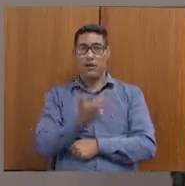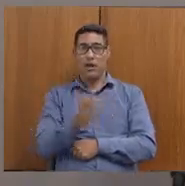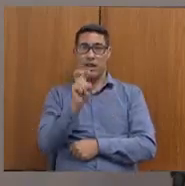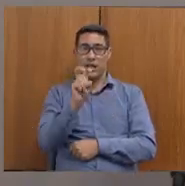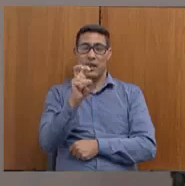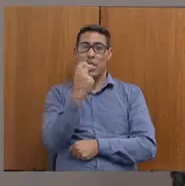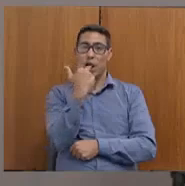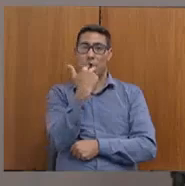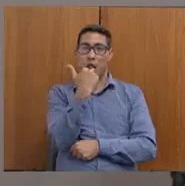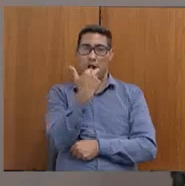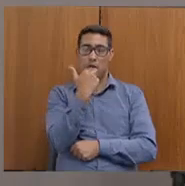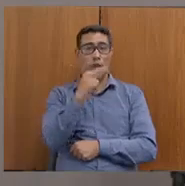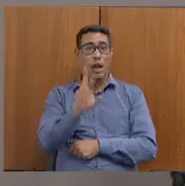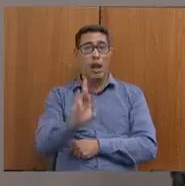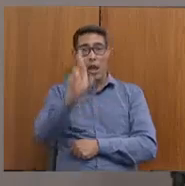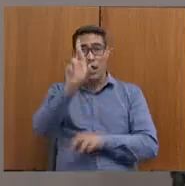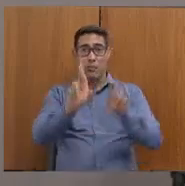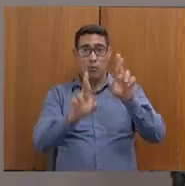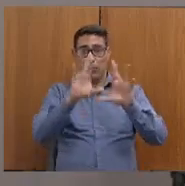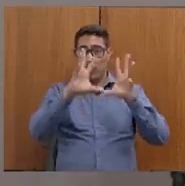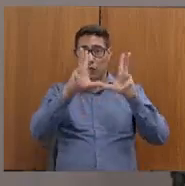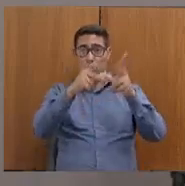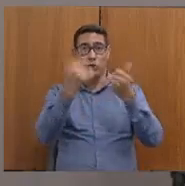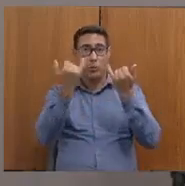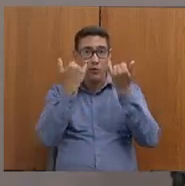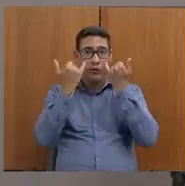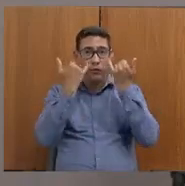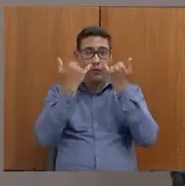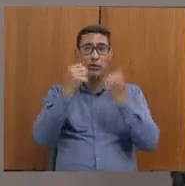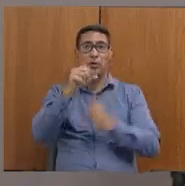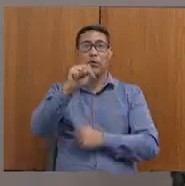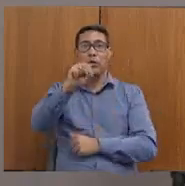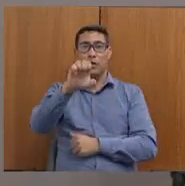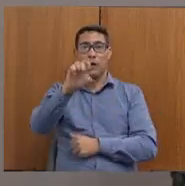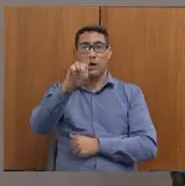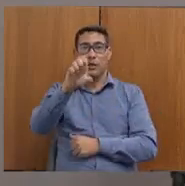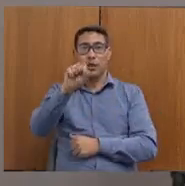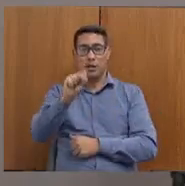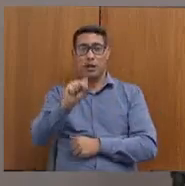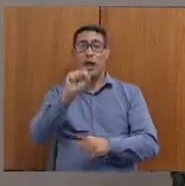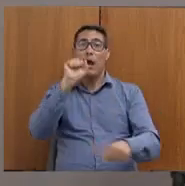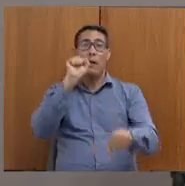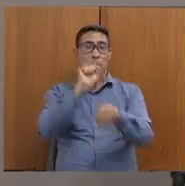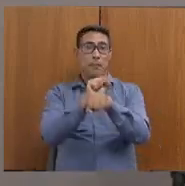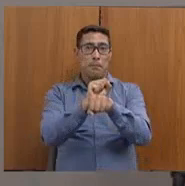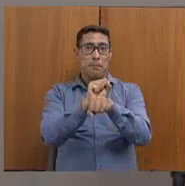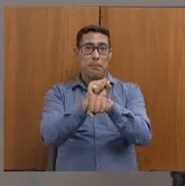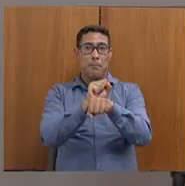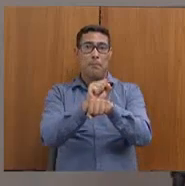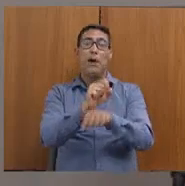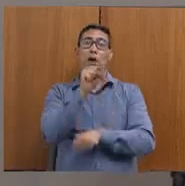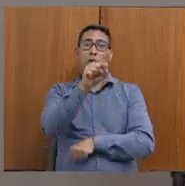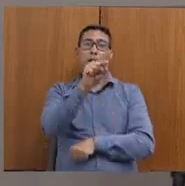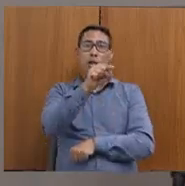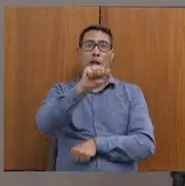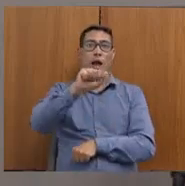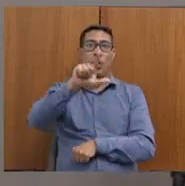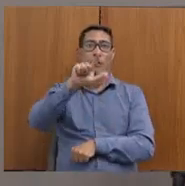é responsável por todos os dados da CEDESI. Pararam ele na alfândega por 40 minutos.